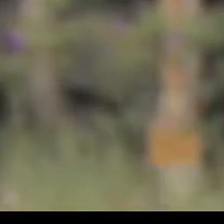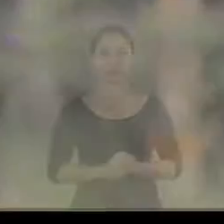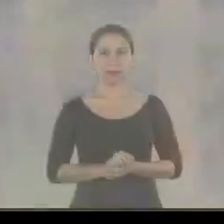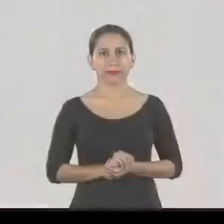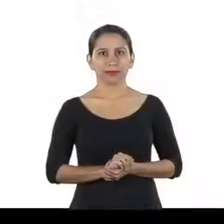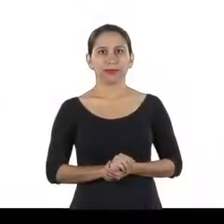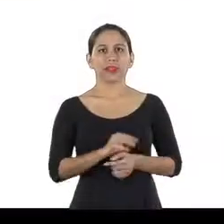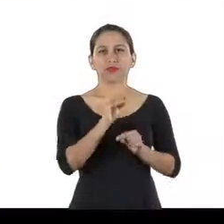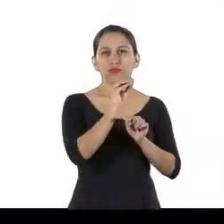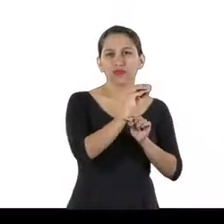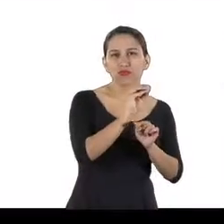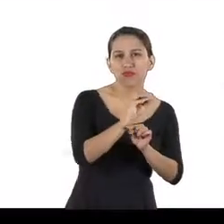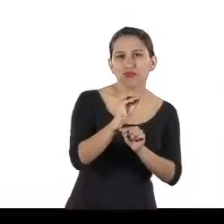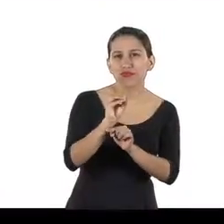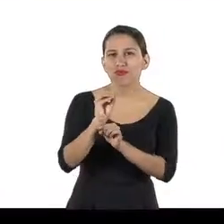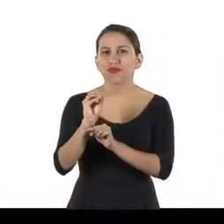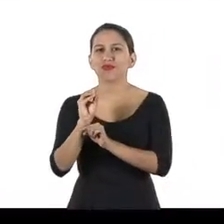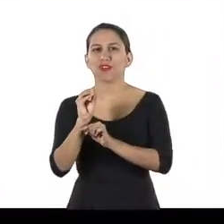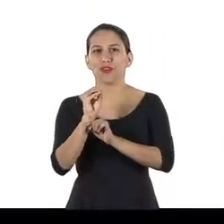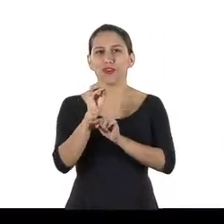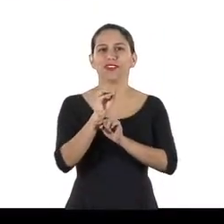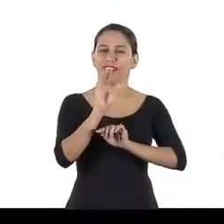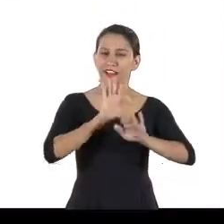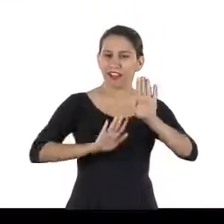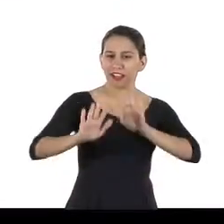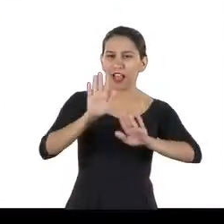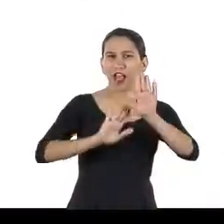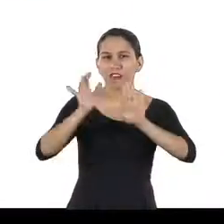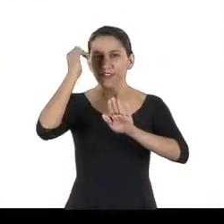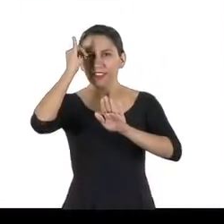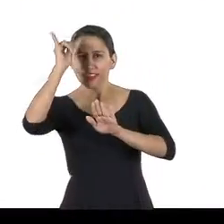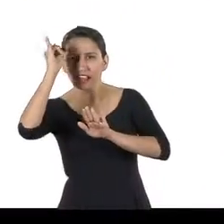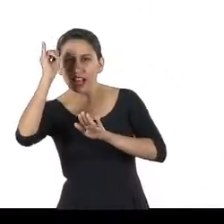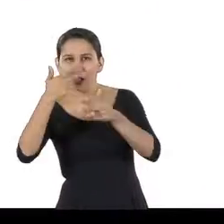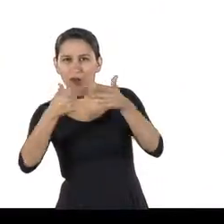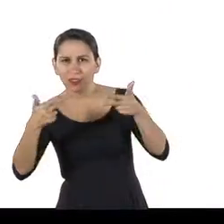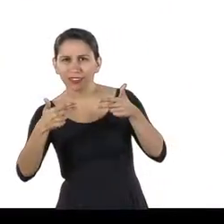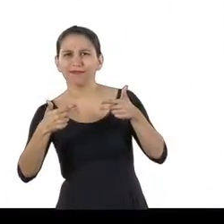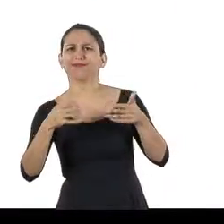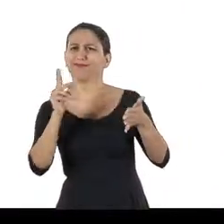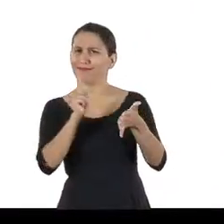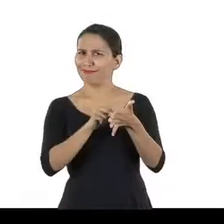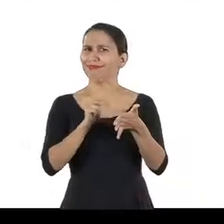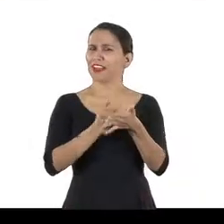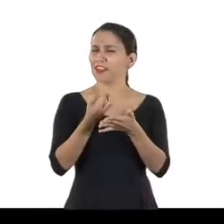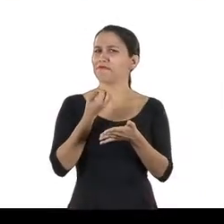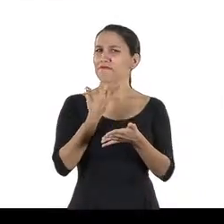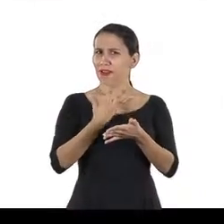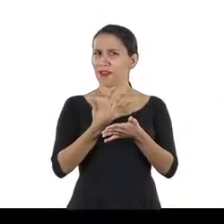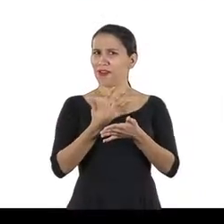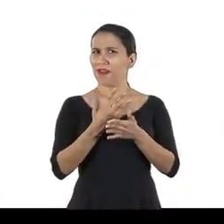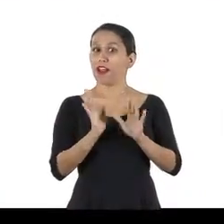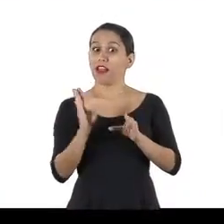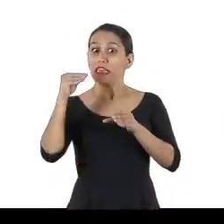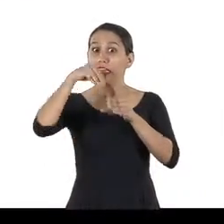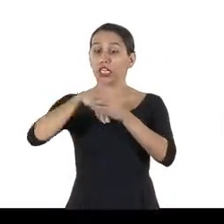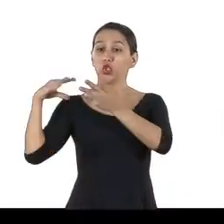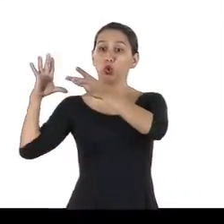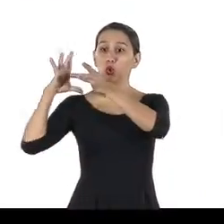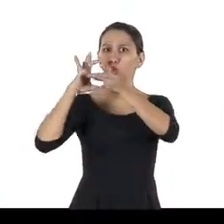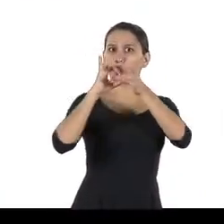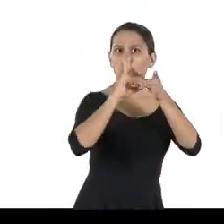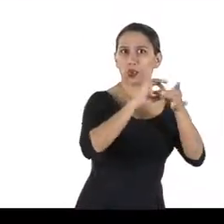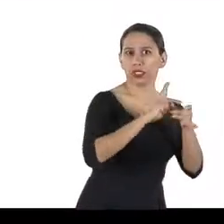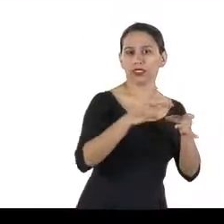Prevenir é melhor que remediar, certo? Essa frase muito verdadeira é ainda mais adequada quando se fala da saúde e da